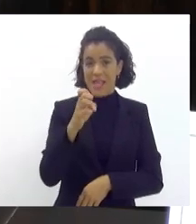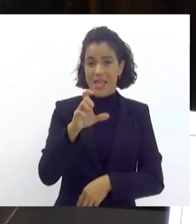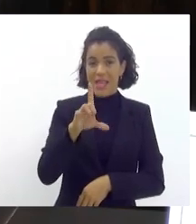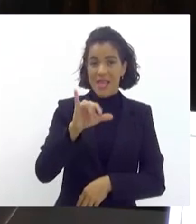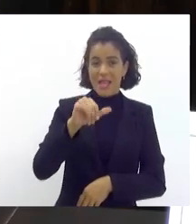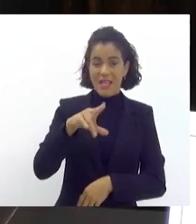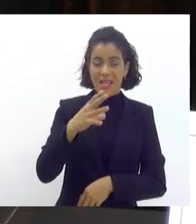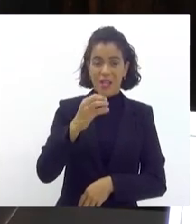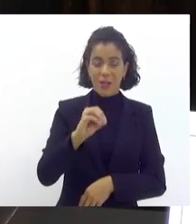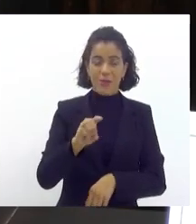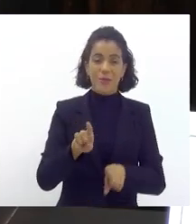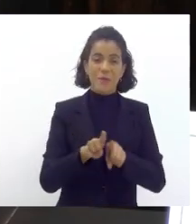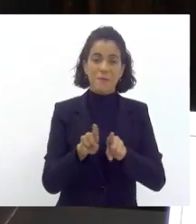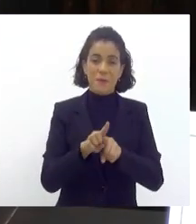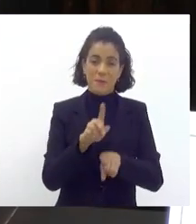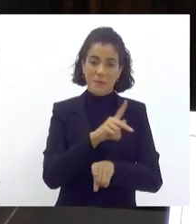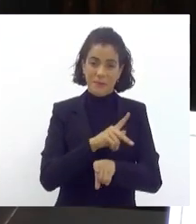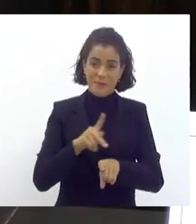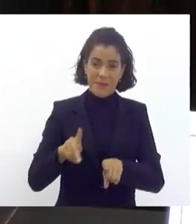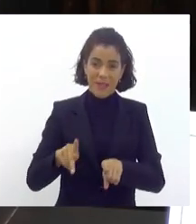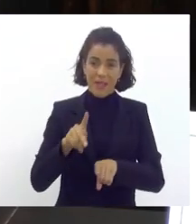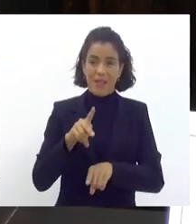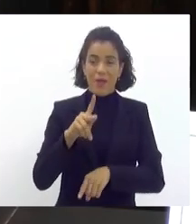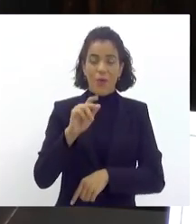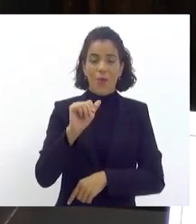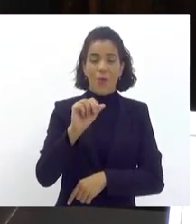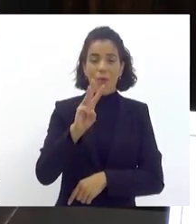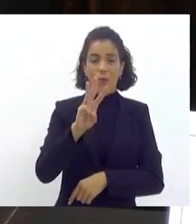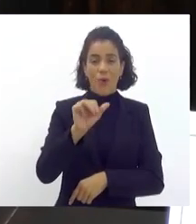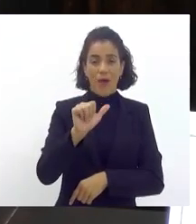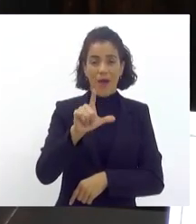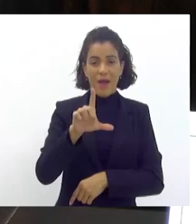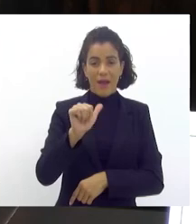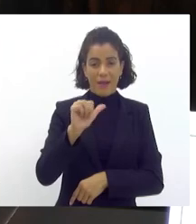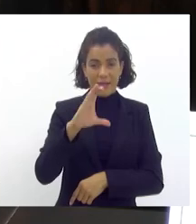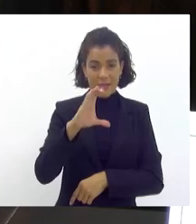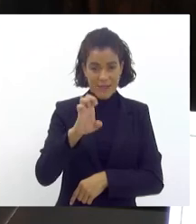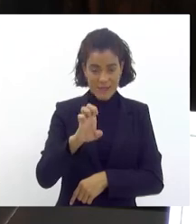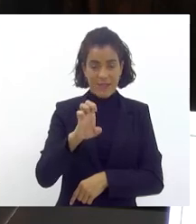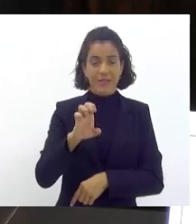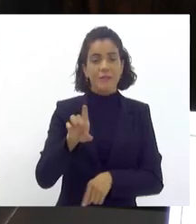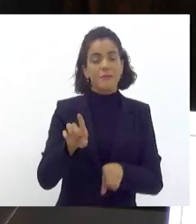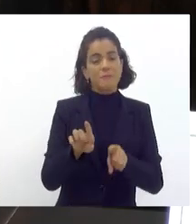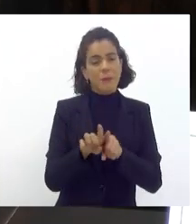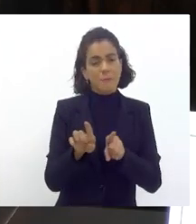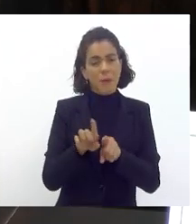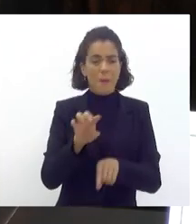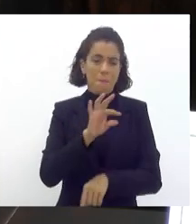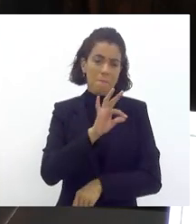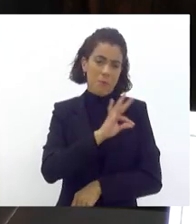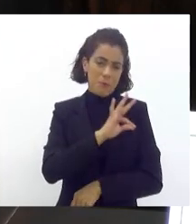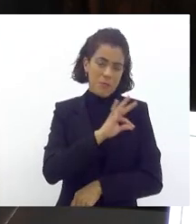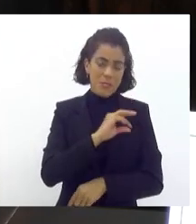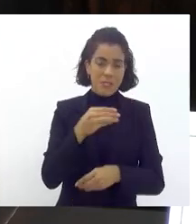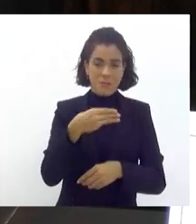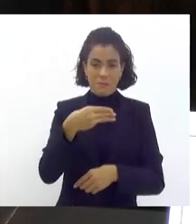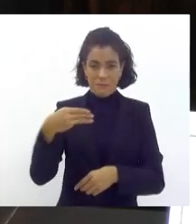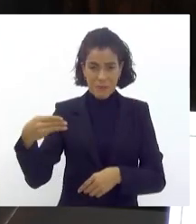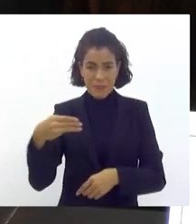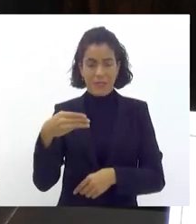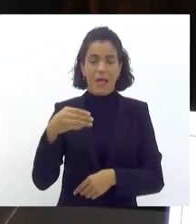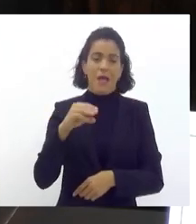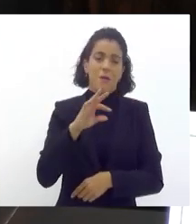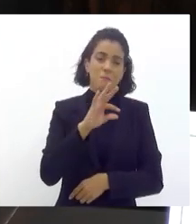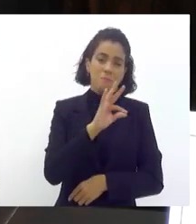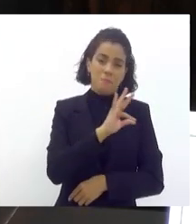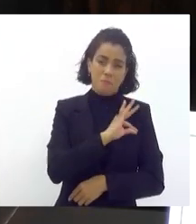Wallace Palhares queria saudar aqui também todas as autoridades polícia militar guarda municipal corpo de